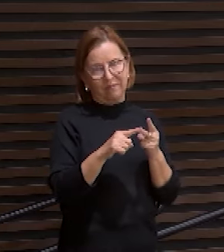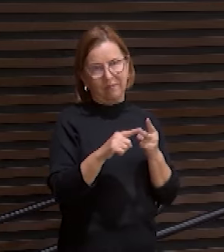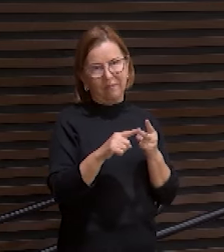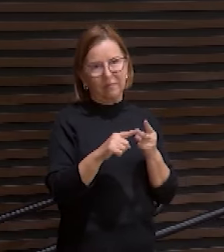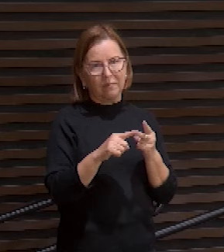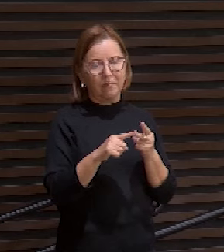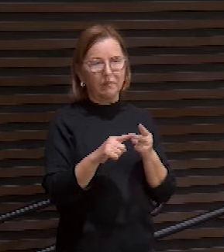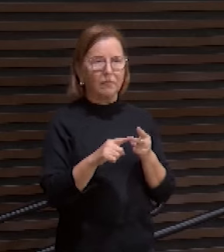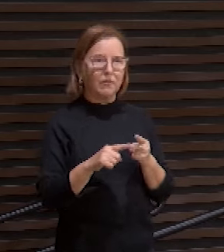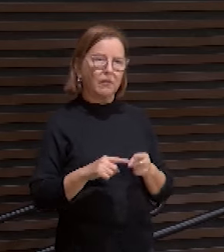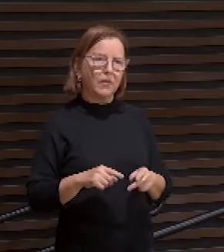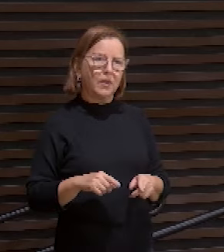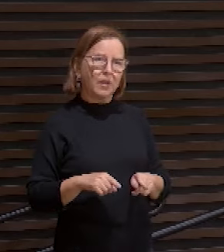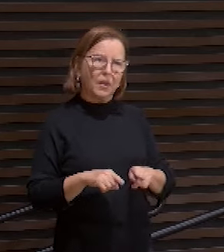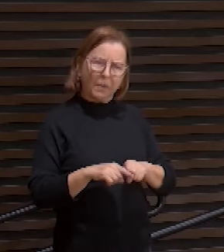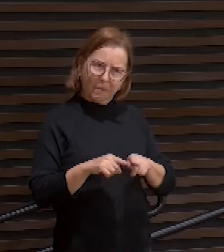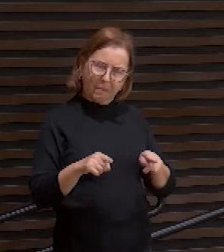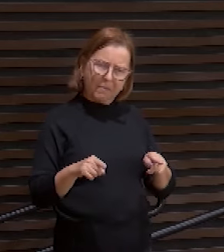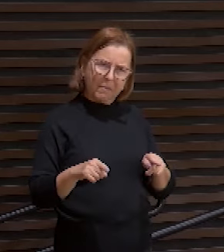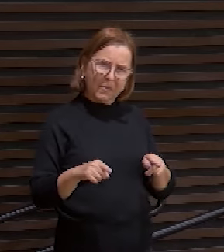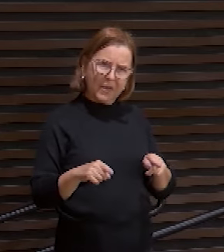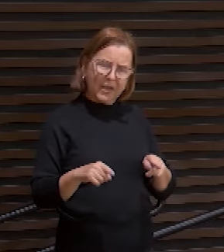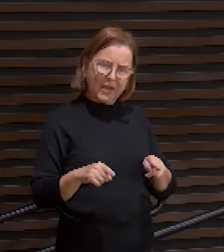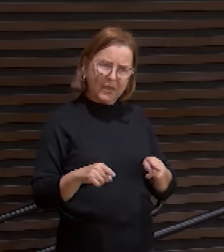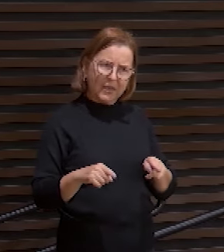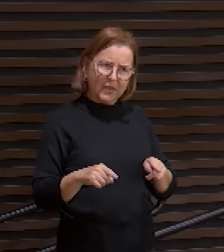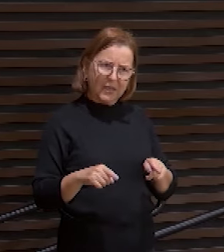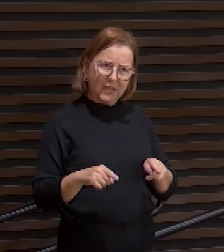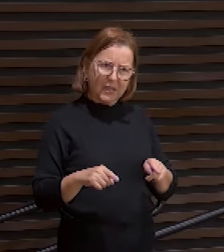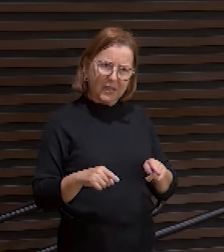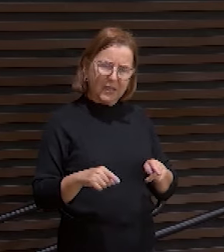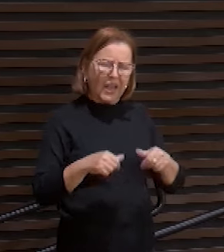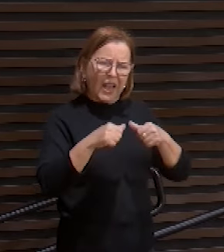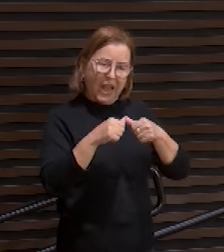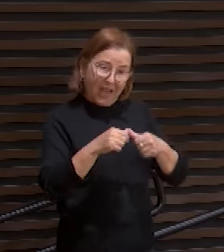mas não foi precisamente isso que Deus fez na cruz